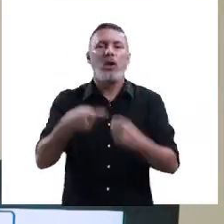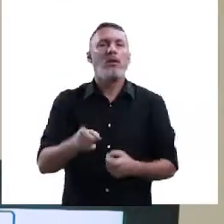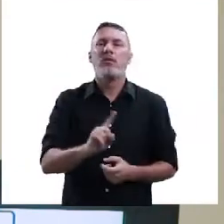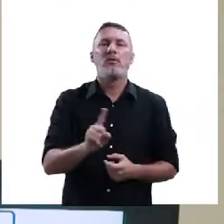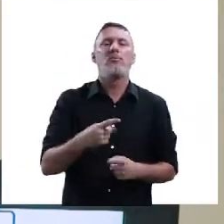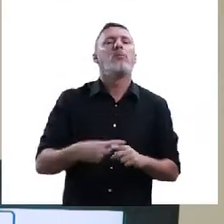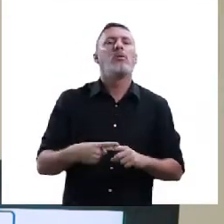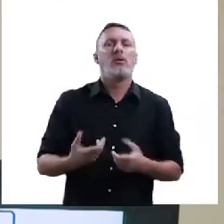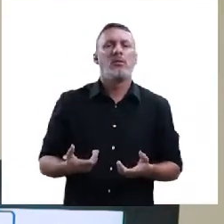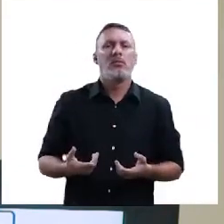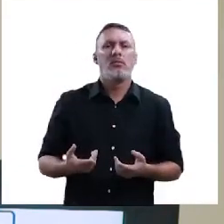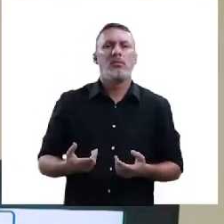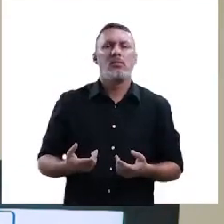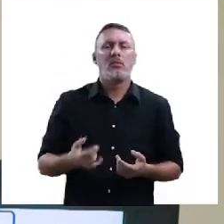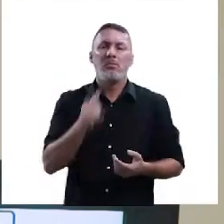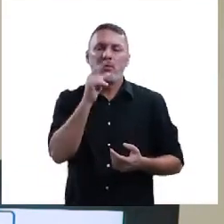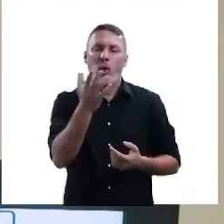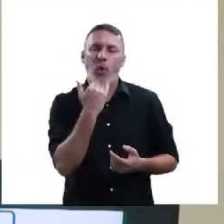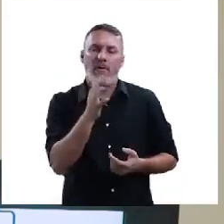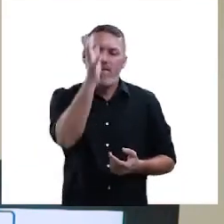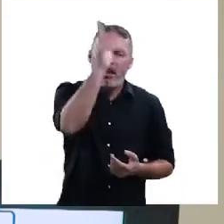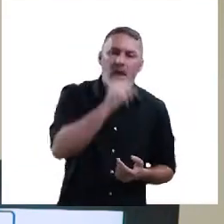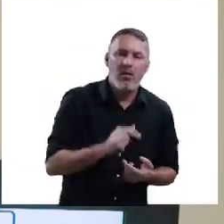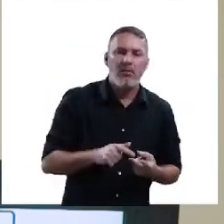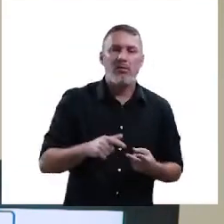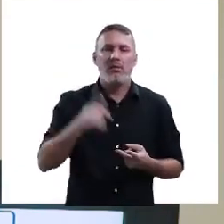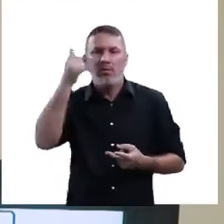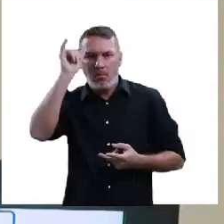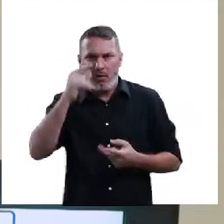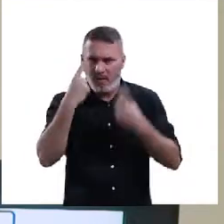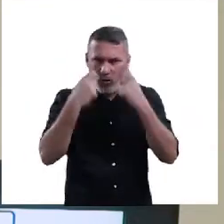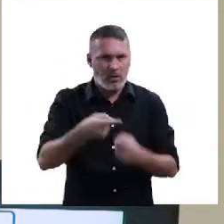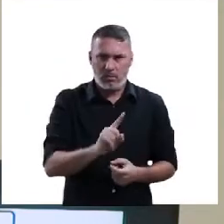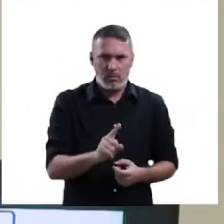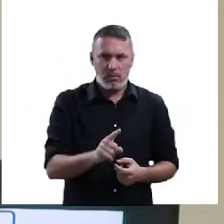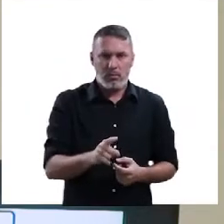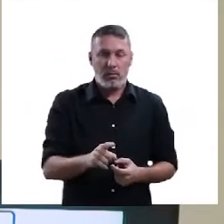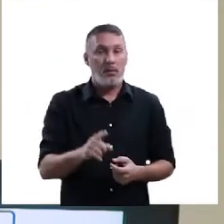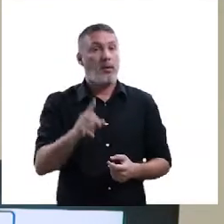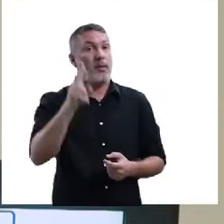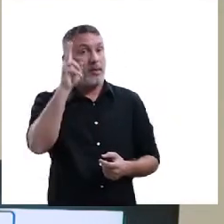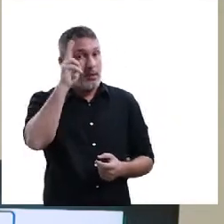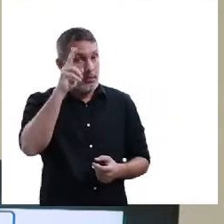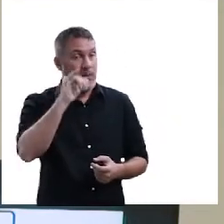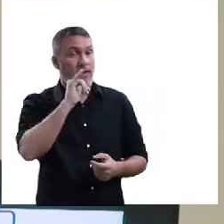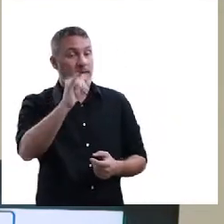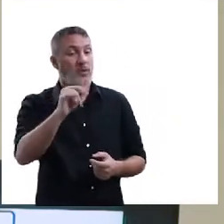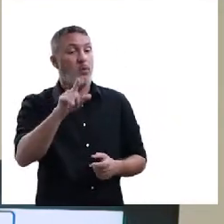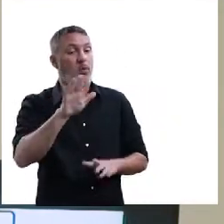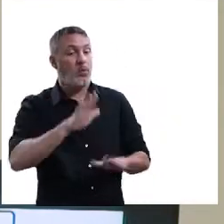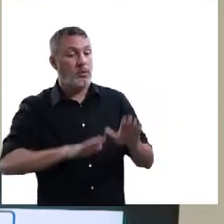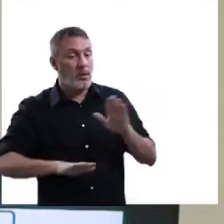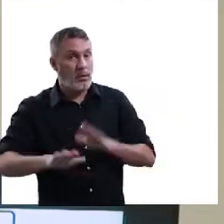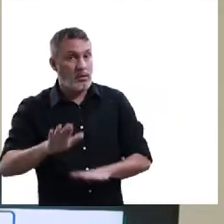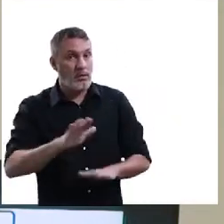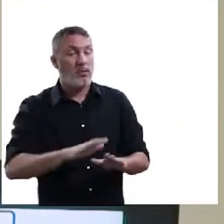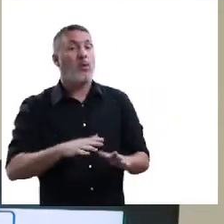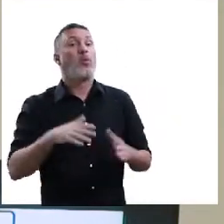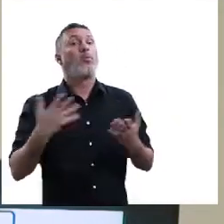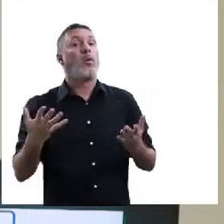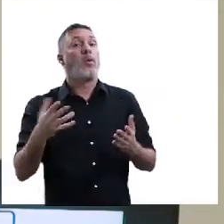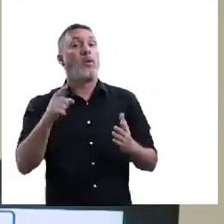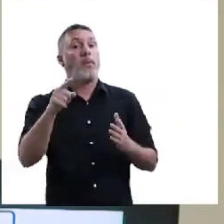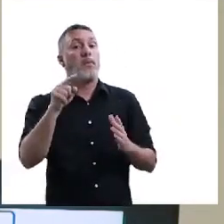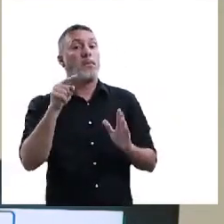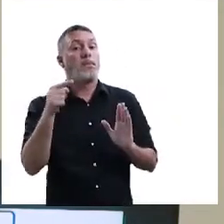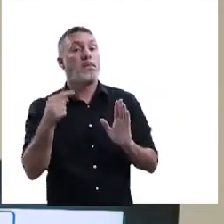Então, por que, né, o frango, alguma coisa? Lembra que eu falei com vocês? Tome muito cuidado aonde você vai,